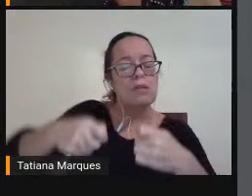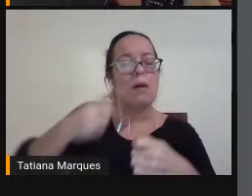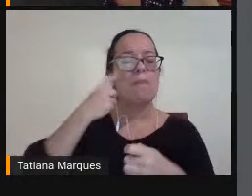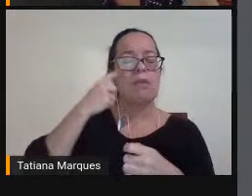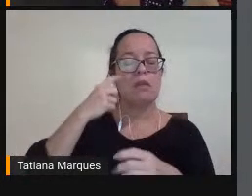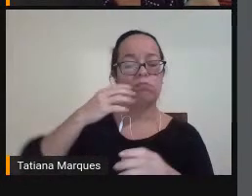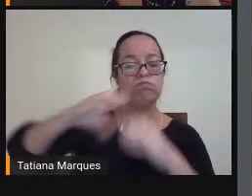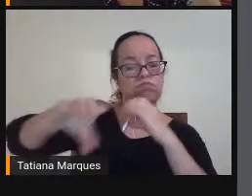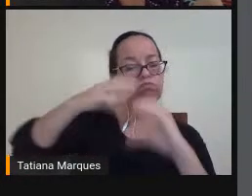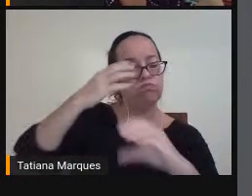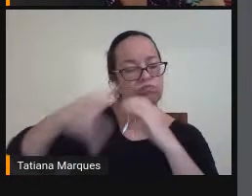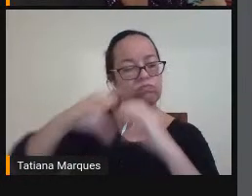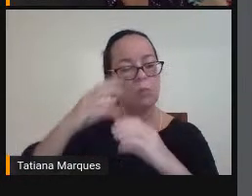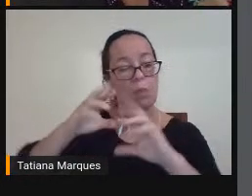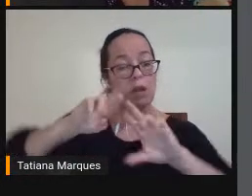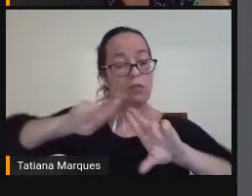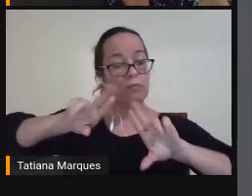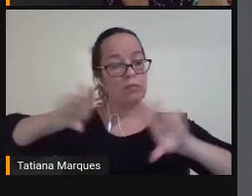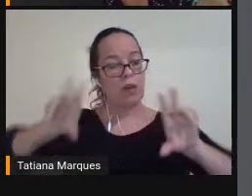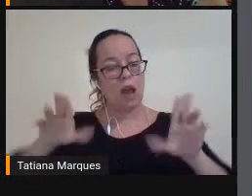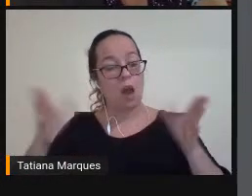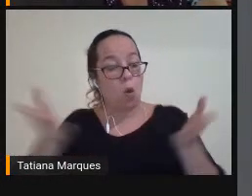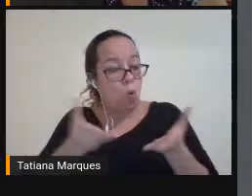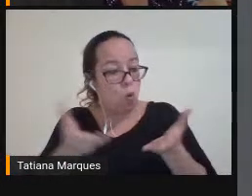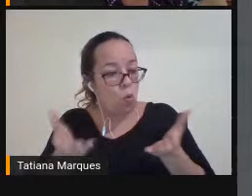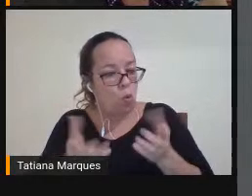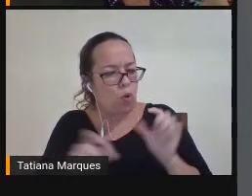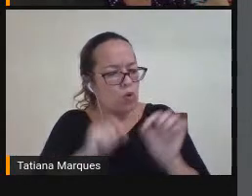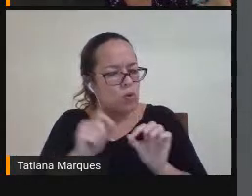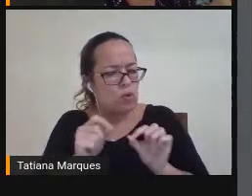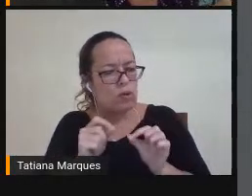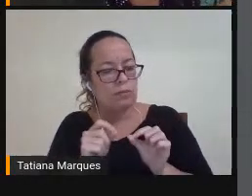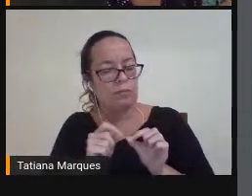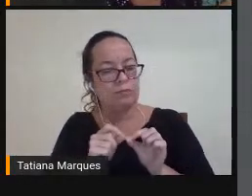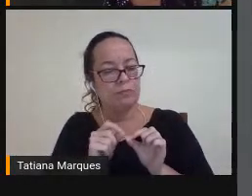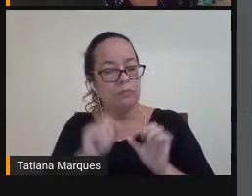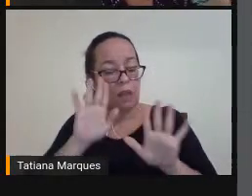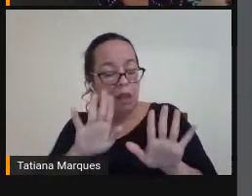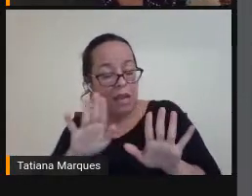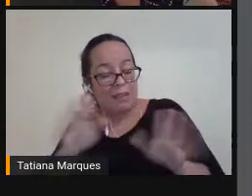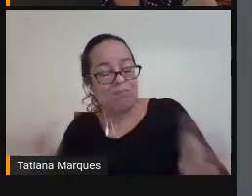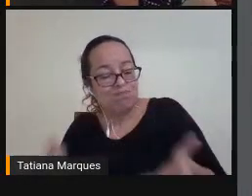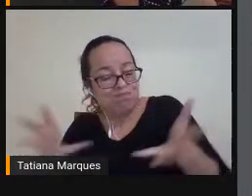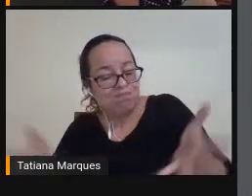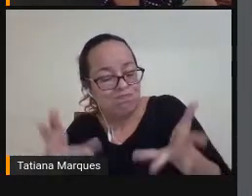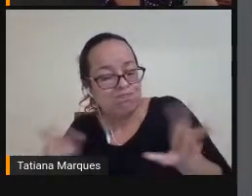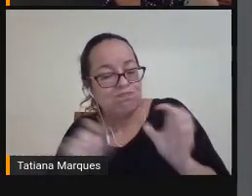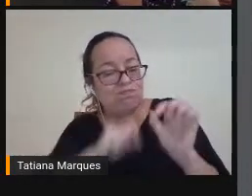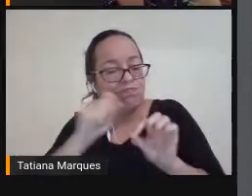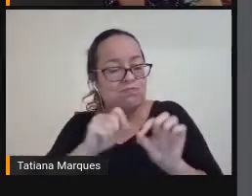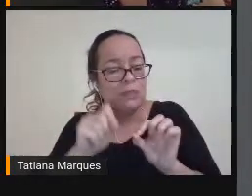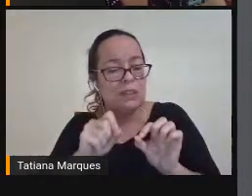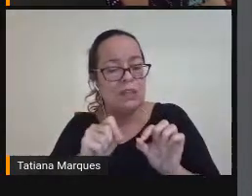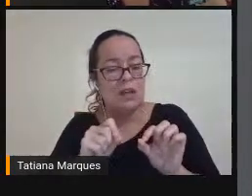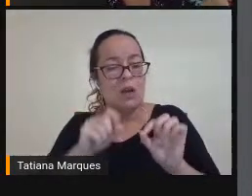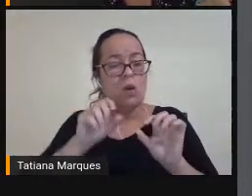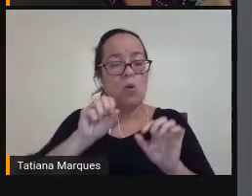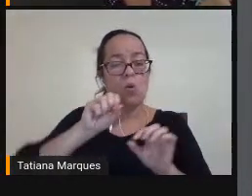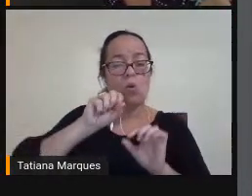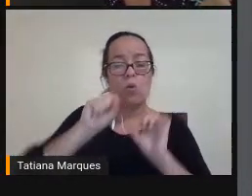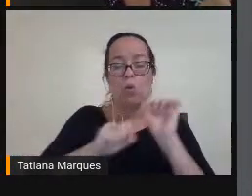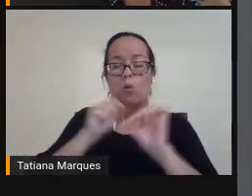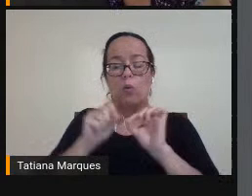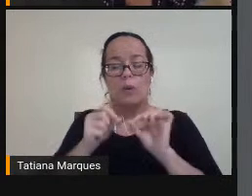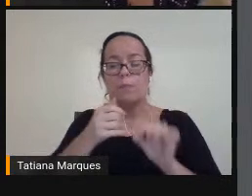Atuais Né Eles Vão Estar Fazendo Com que a Gente Tenha